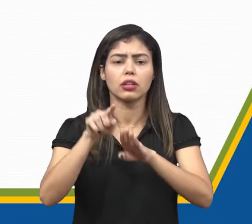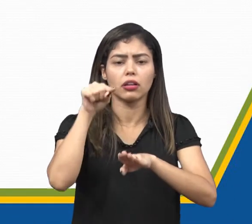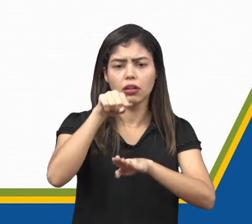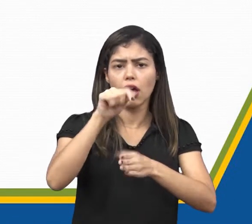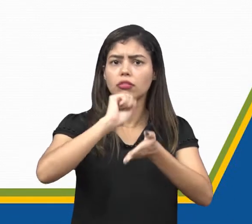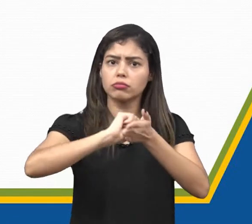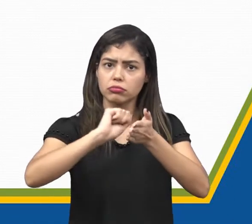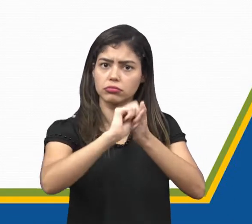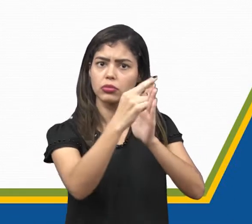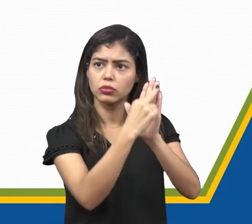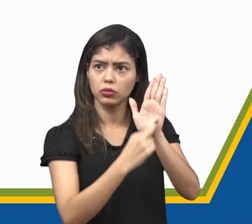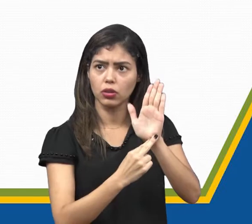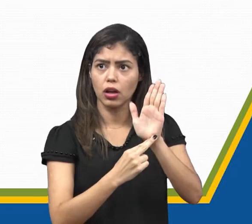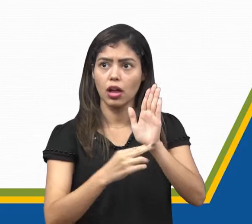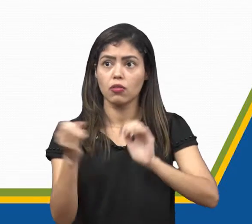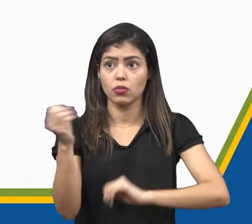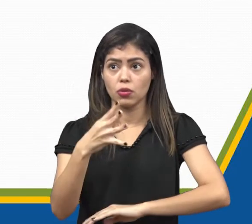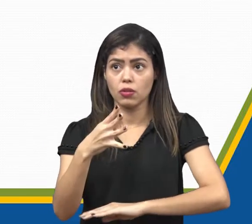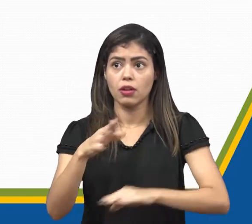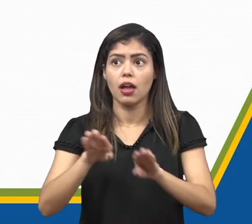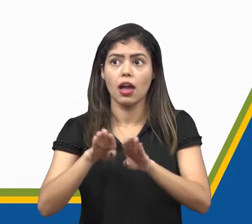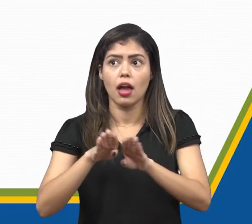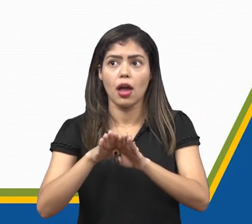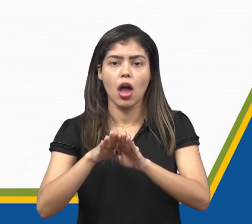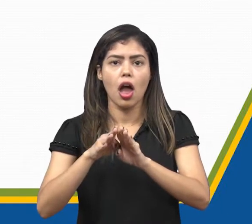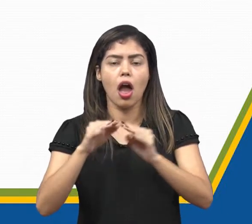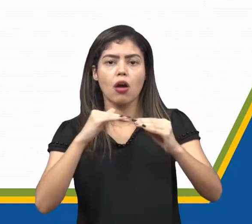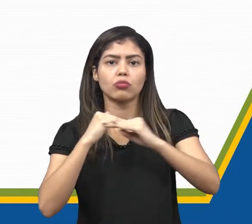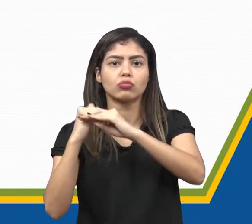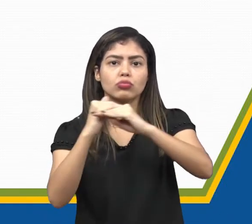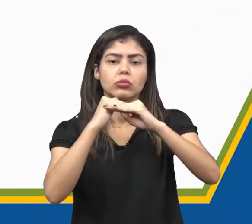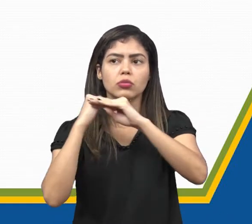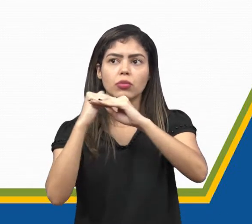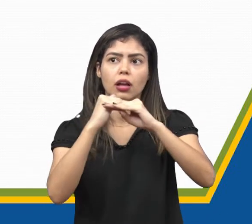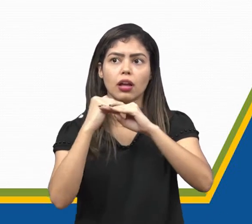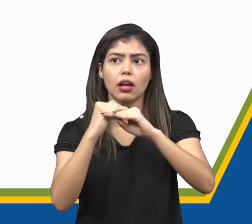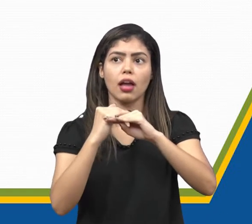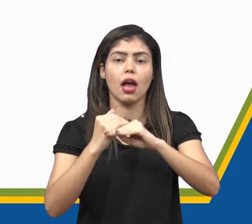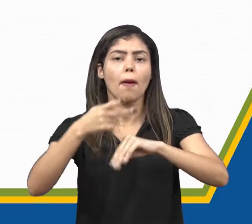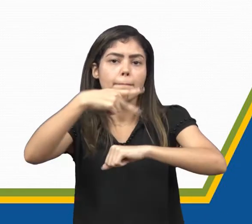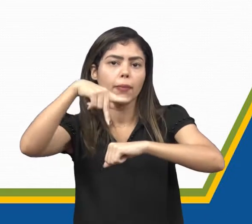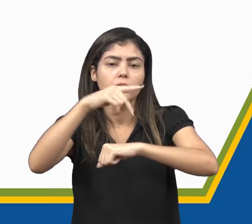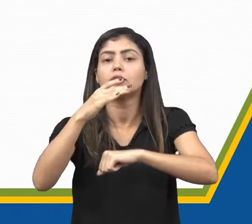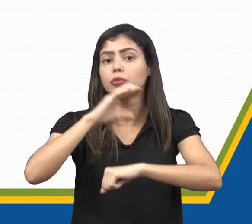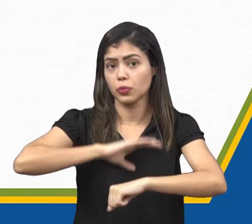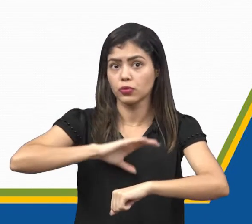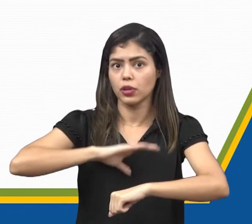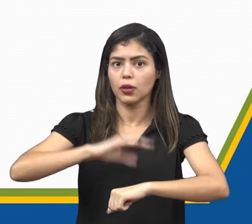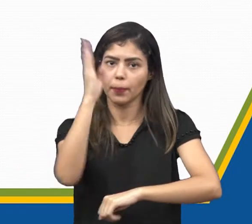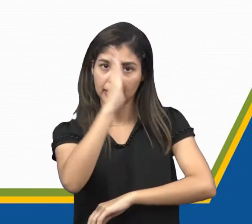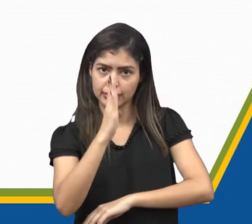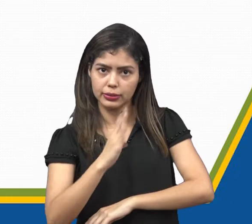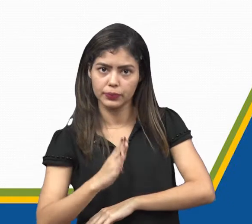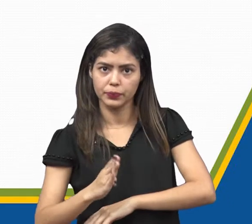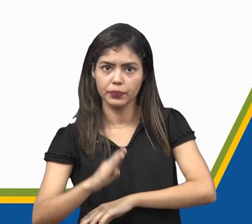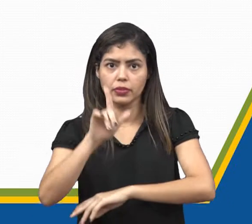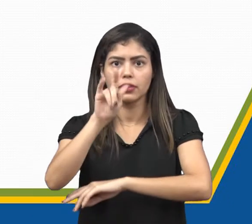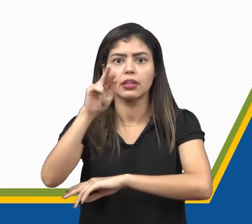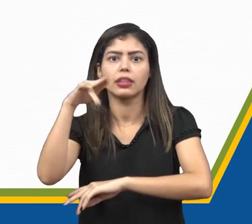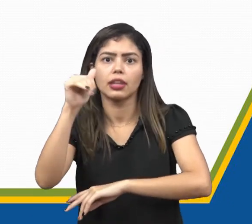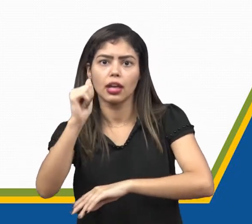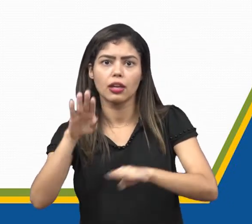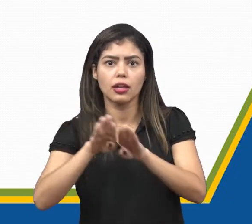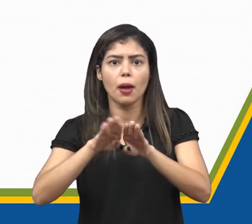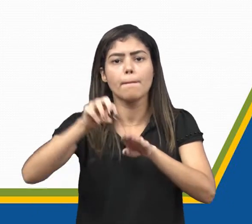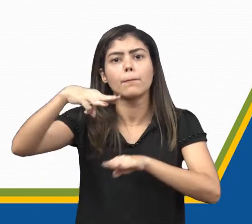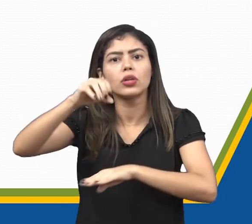acordo ortográfico foi unificar a escrita nos diversos países falantes de português, como o Brasil, Guiné-Bissau,